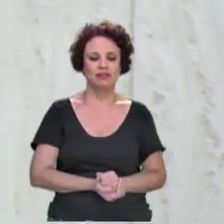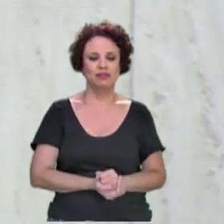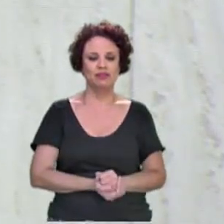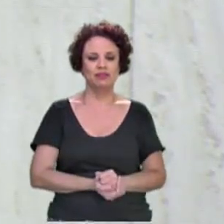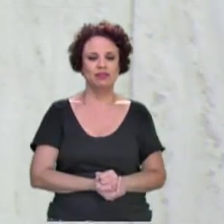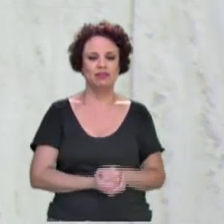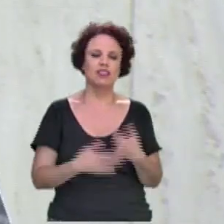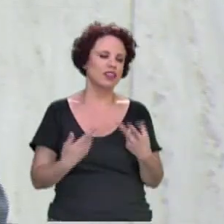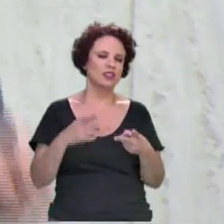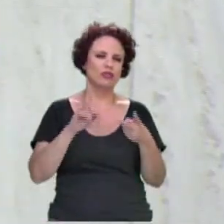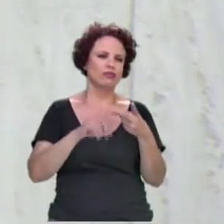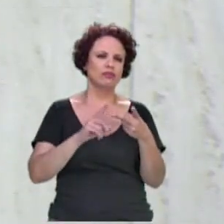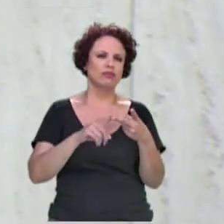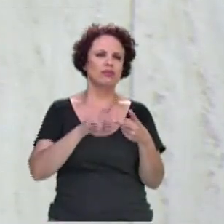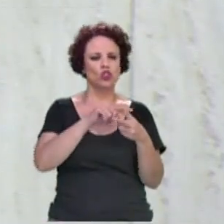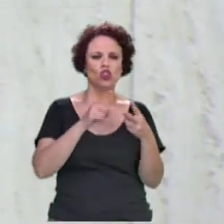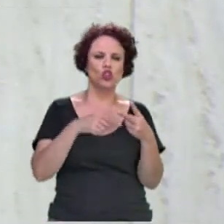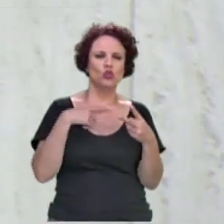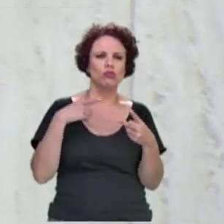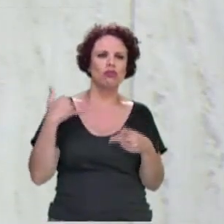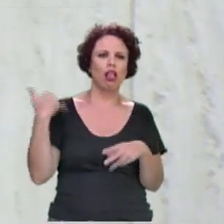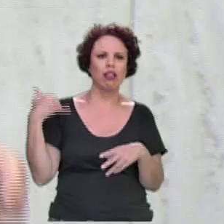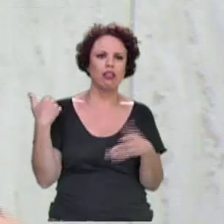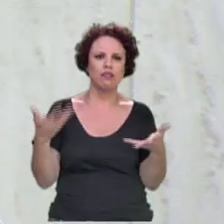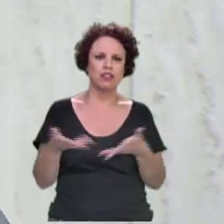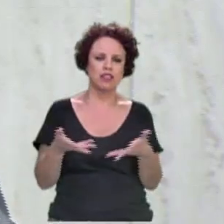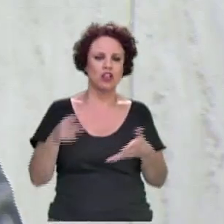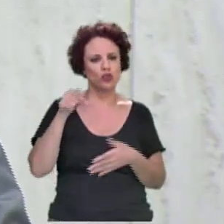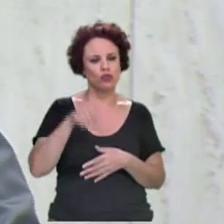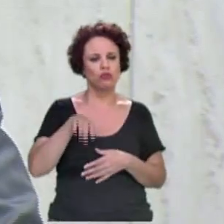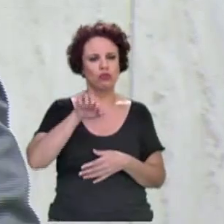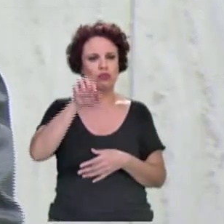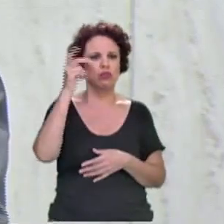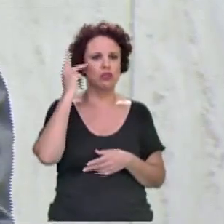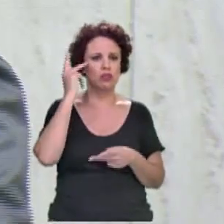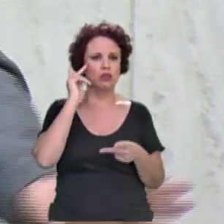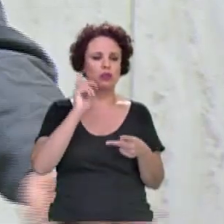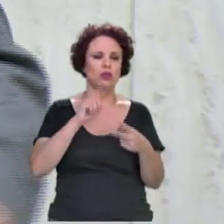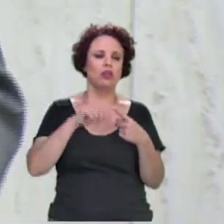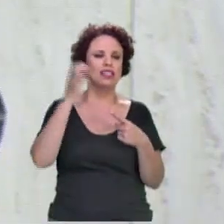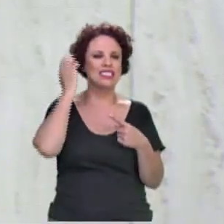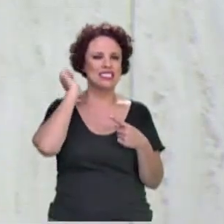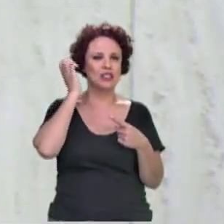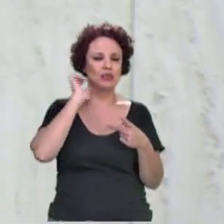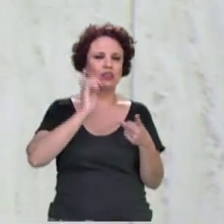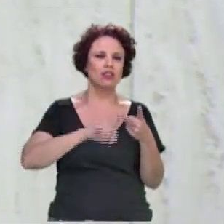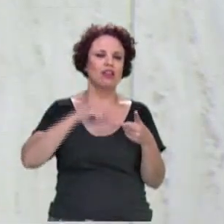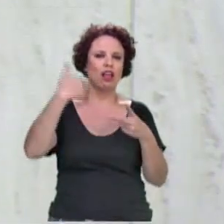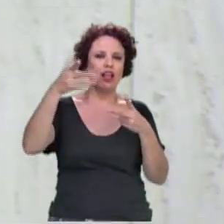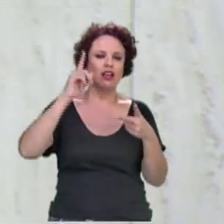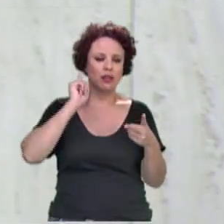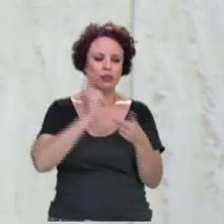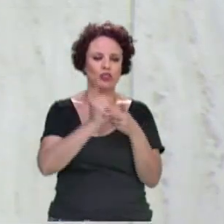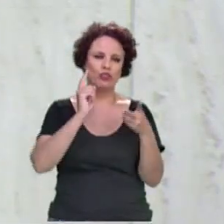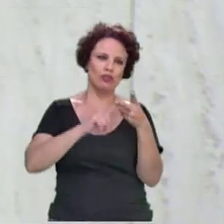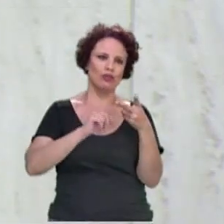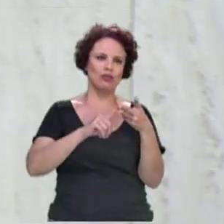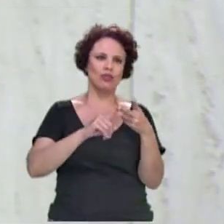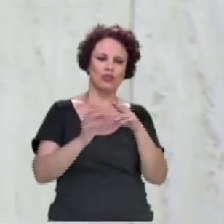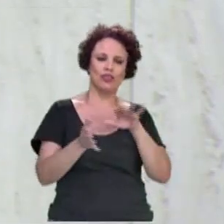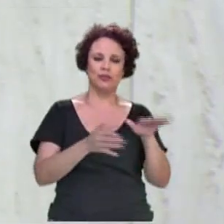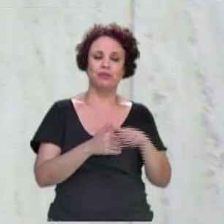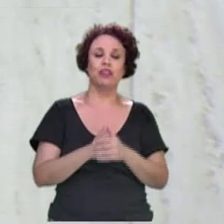Enfim, são duas cidades que comemoram hoje aniversário no estado de São Paulo. A cidade de Santo André, e aí depois eu falo o nome da cidade em seguida.